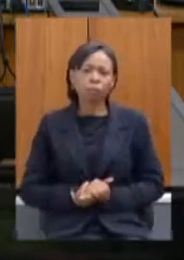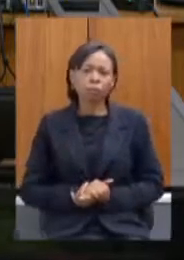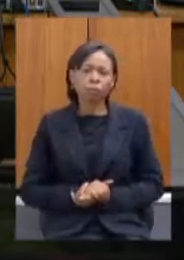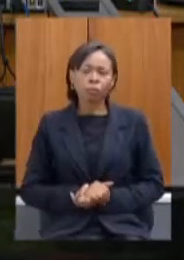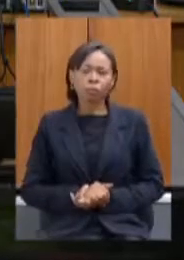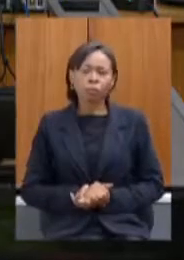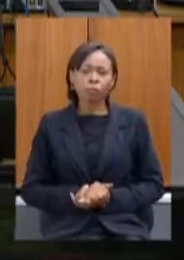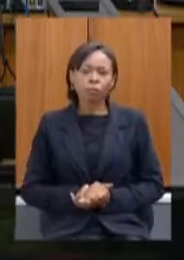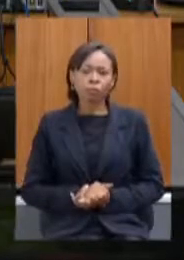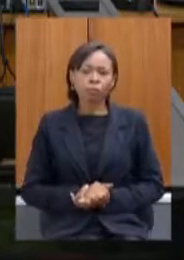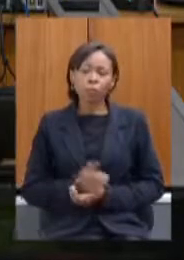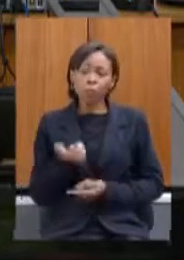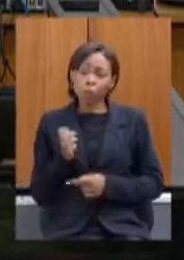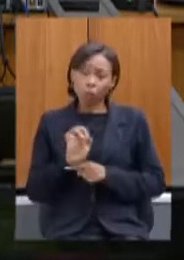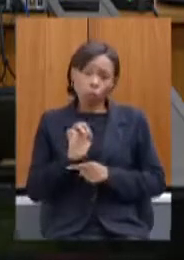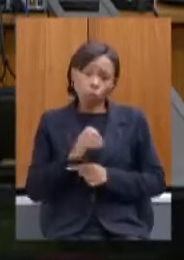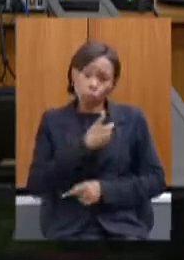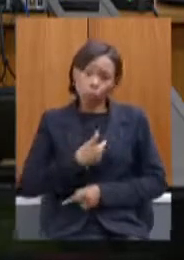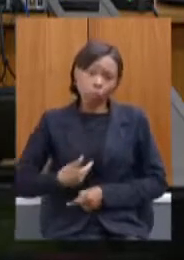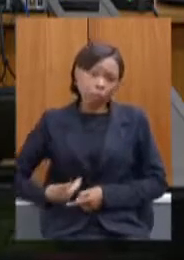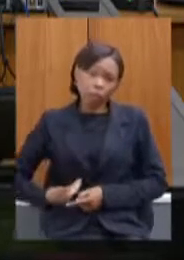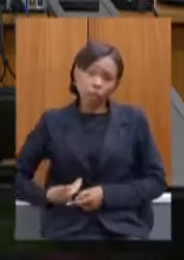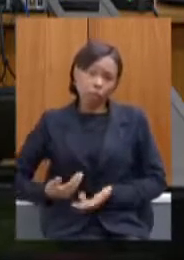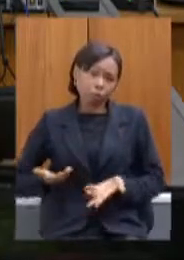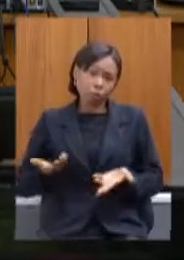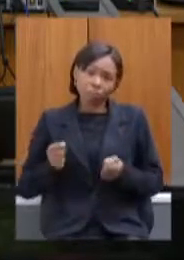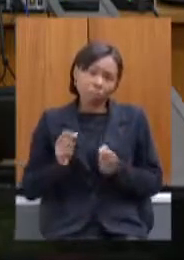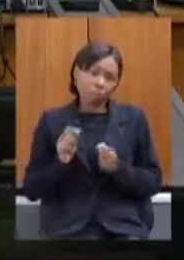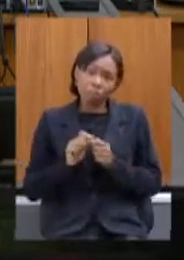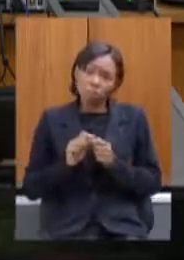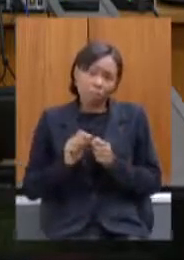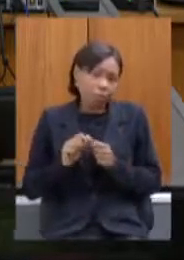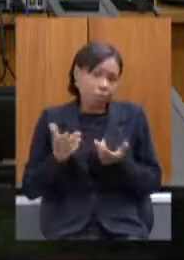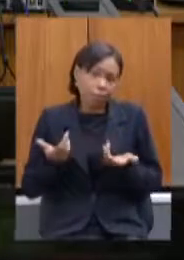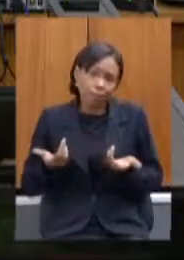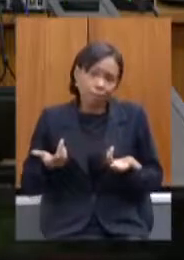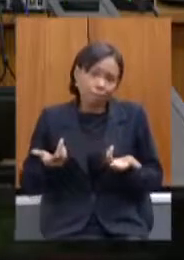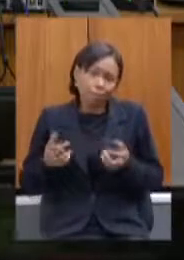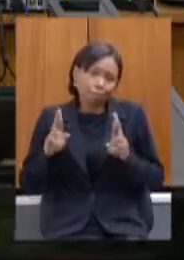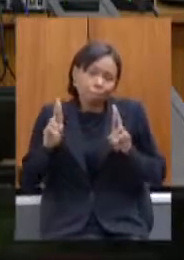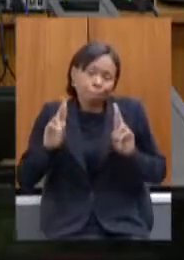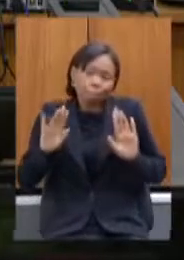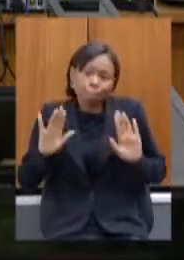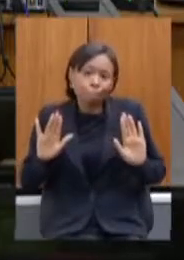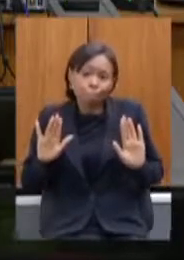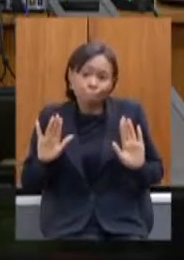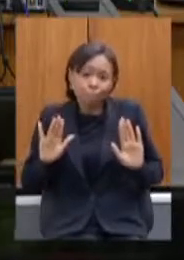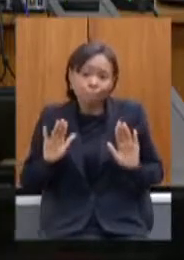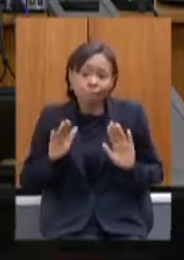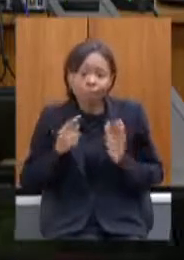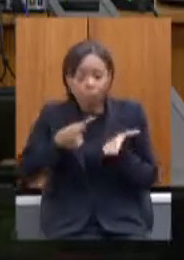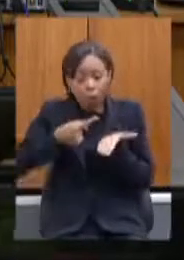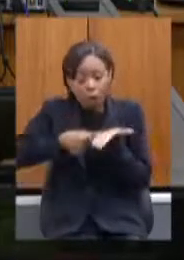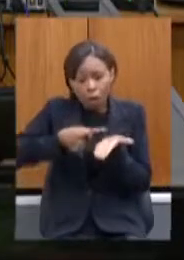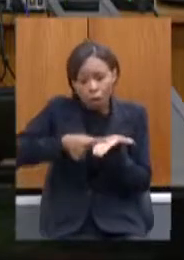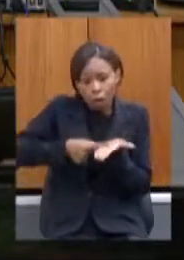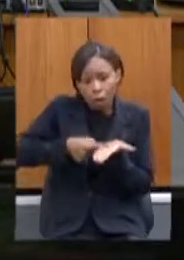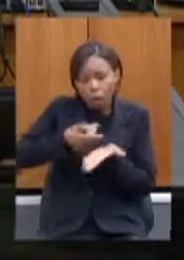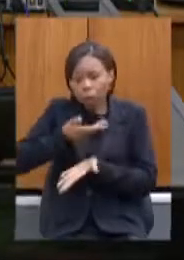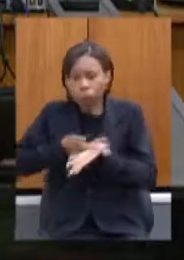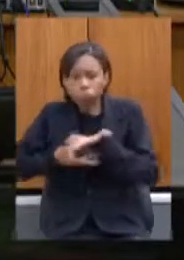então o Estado fez aquilo que deveria fazer entrou como ação está sendo